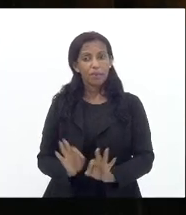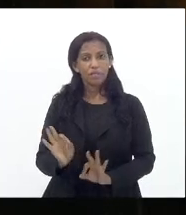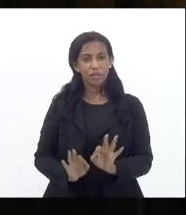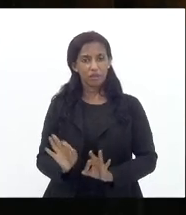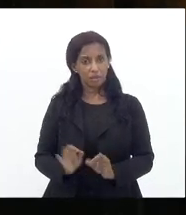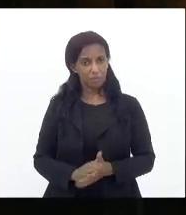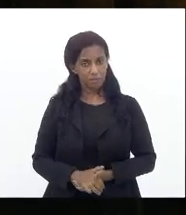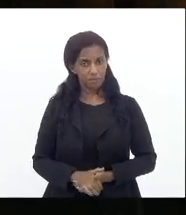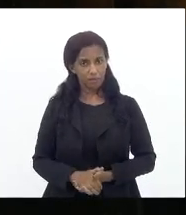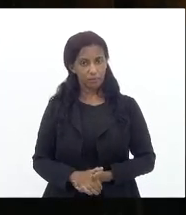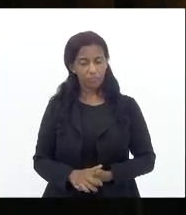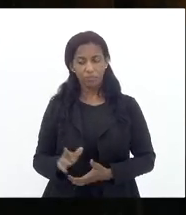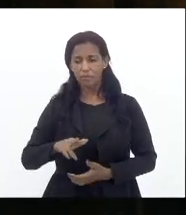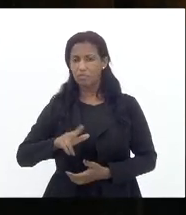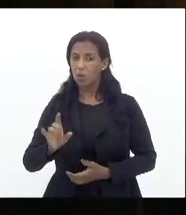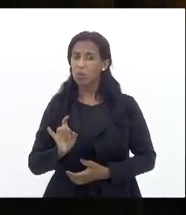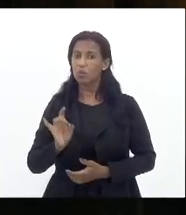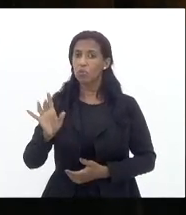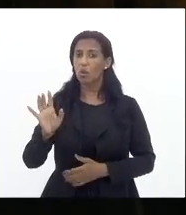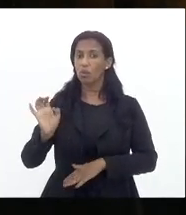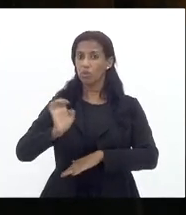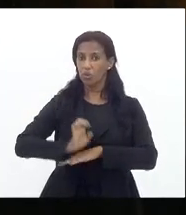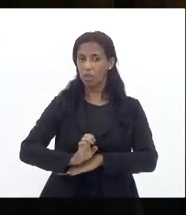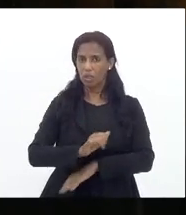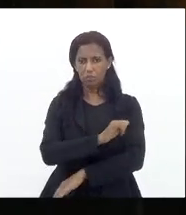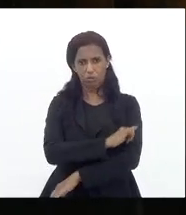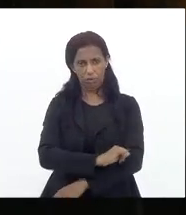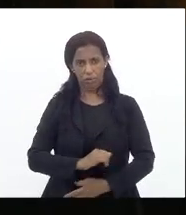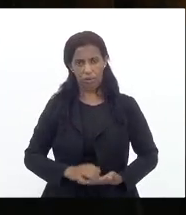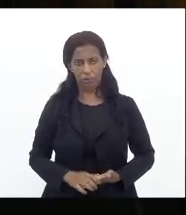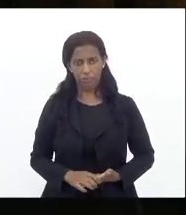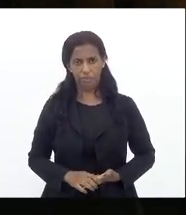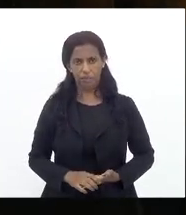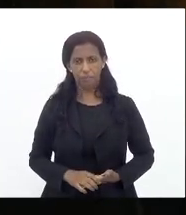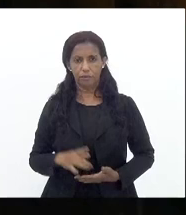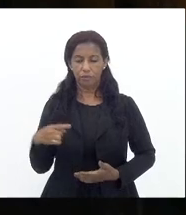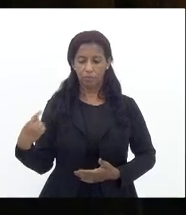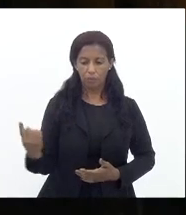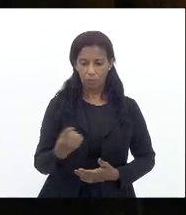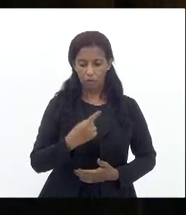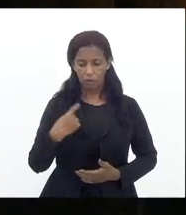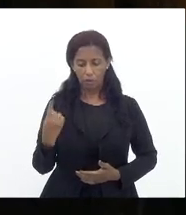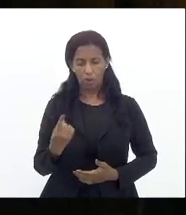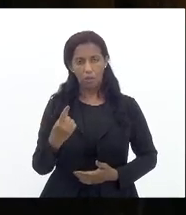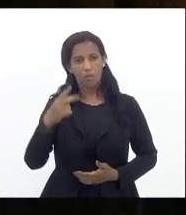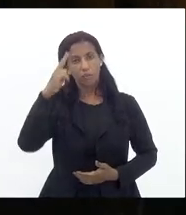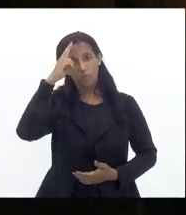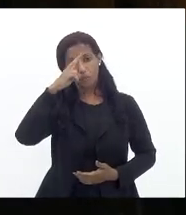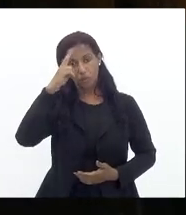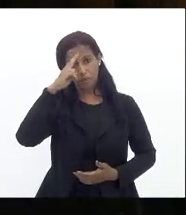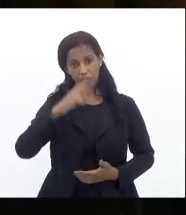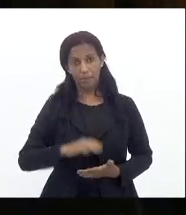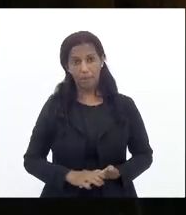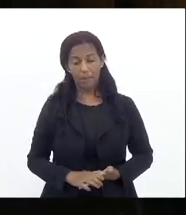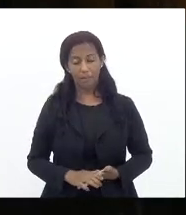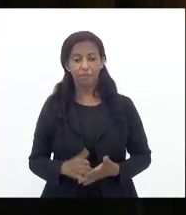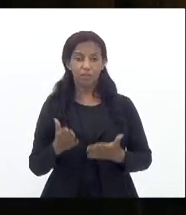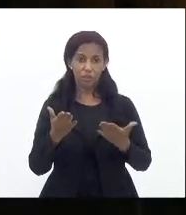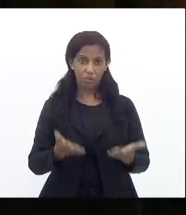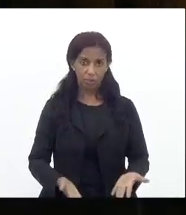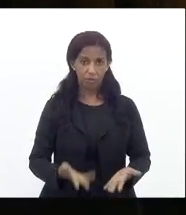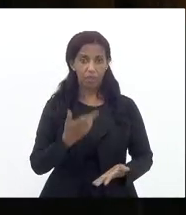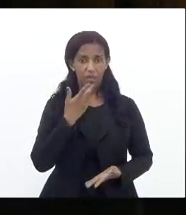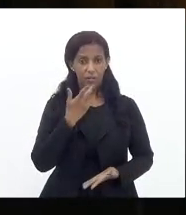e não é só o estado do Rio de Janeiro nós se formos lembrar e aqui foi dito